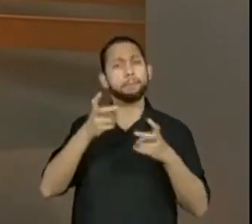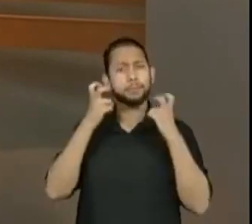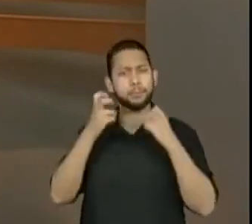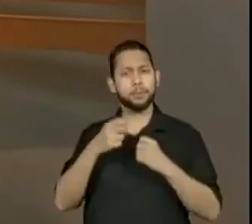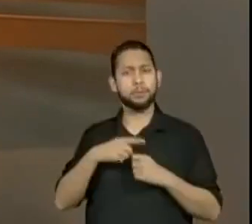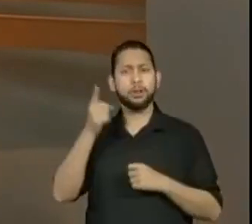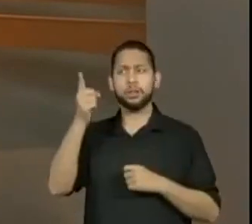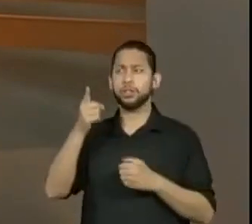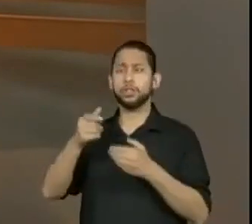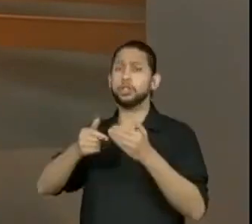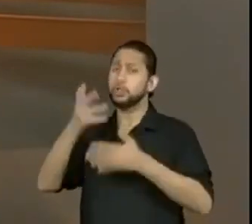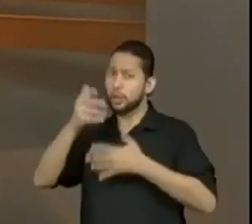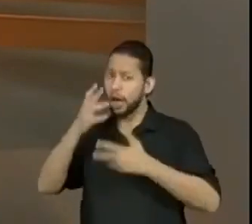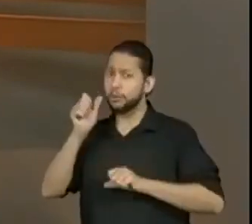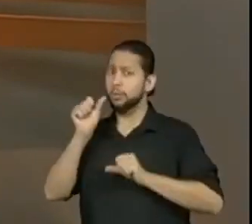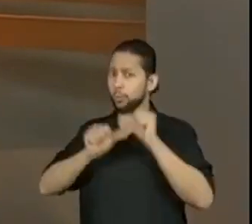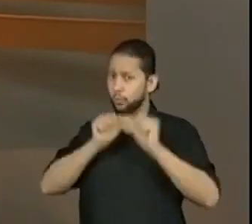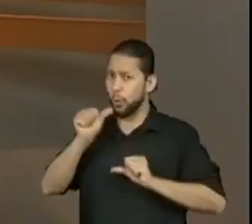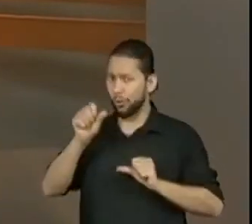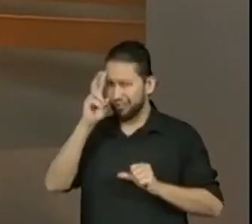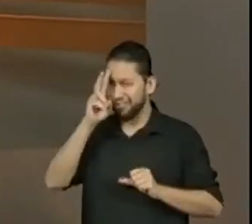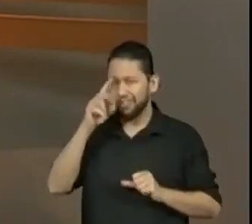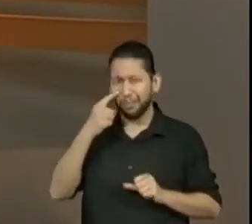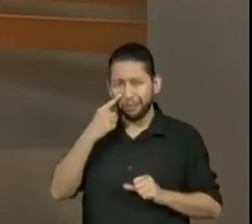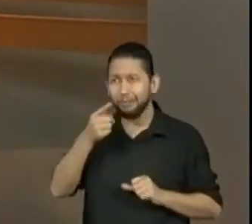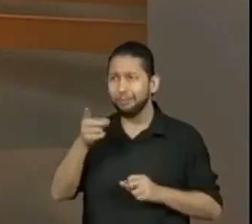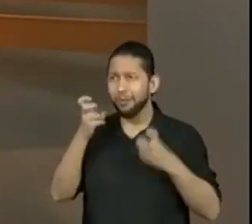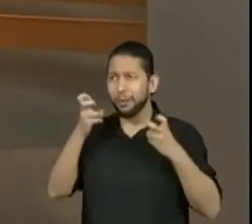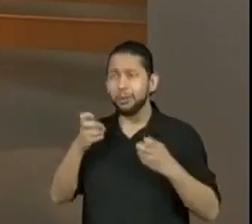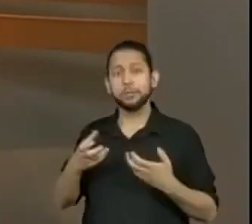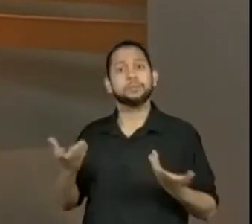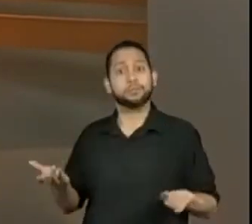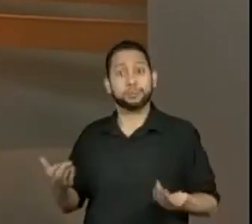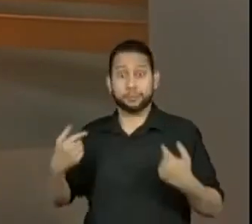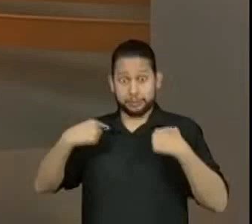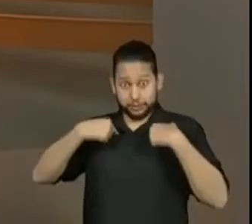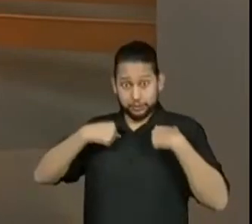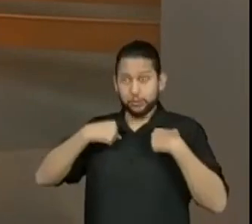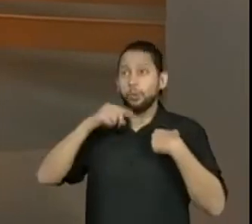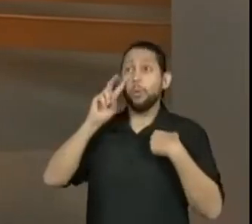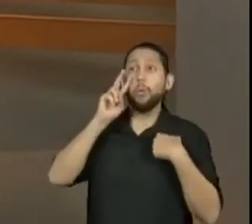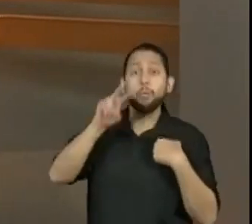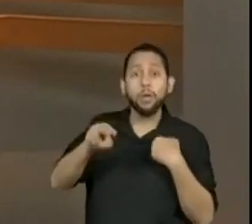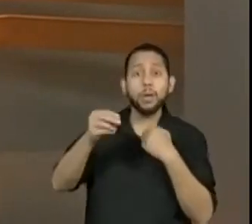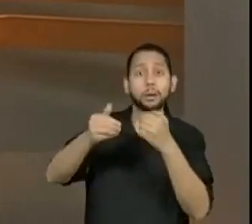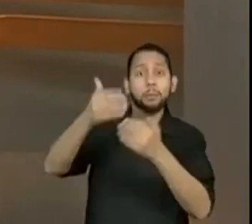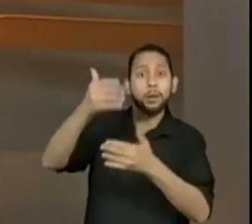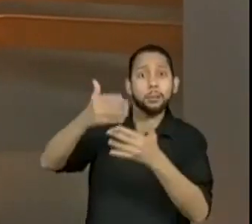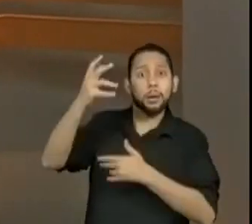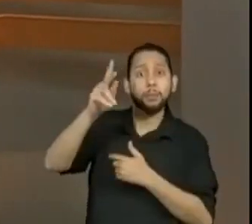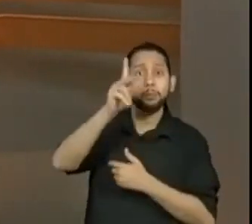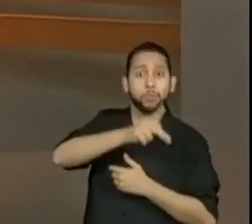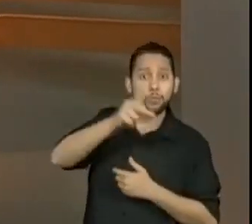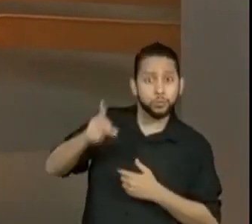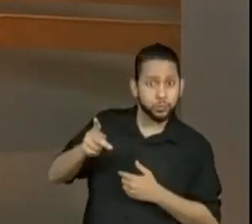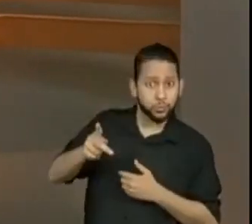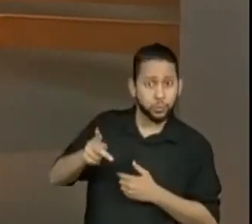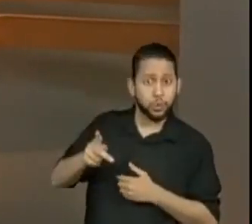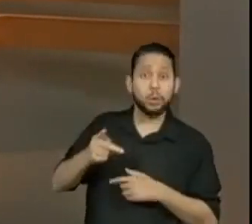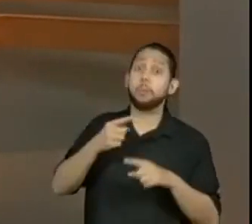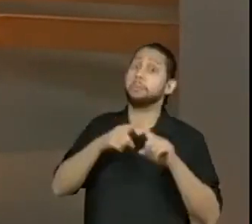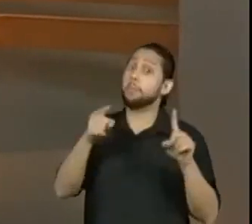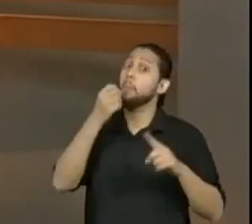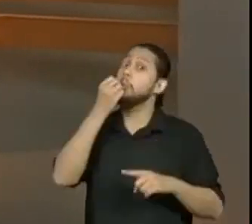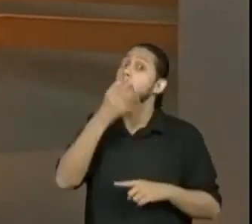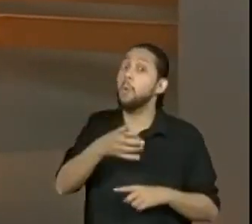que o nosso chat mudou um pouquinho. Que hoje nós temos vários professores no nosso chat. Mas isso é muito importante e é bem legal também,